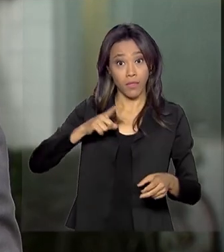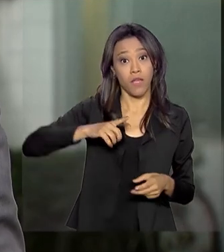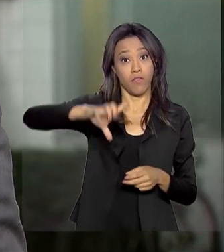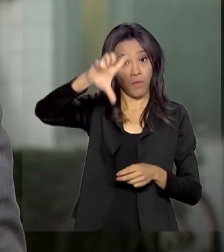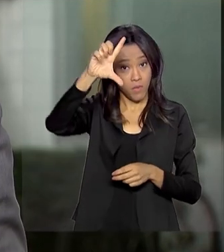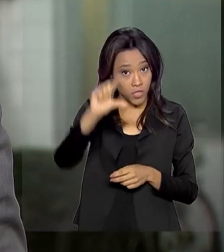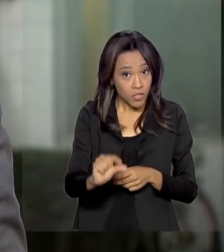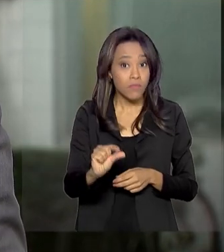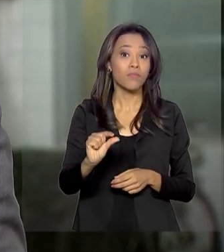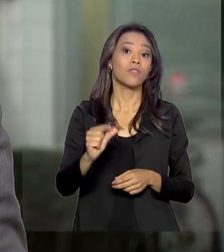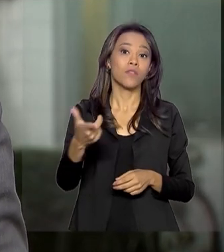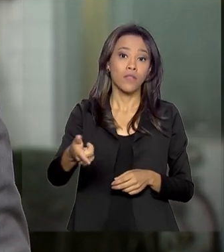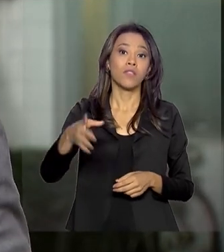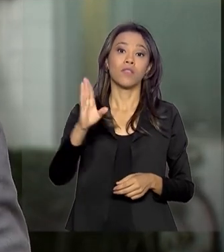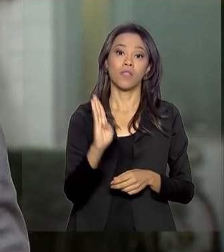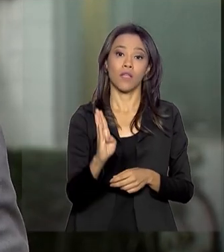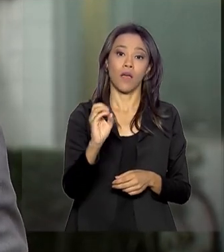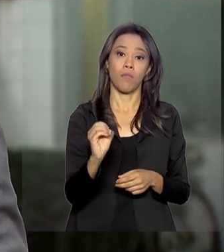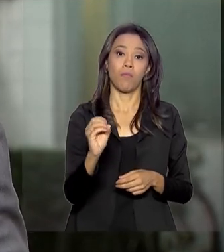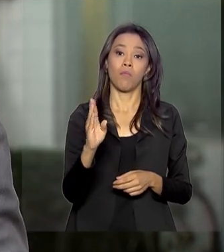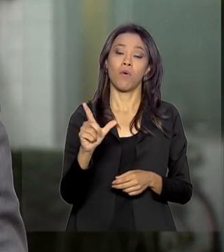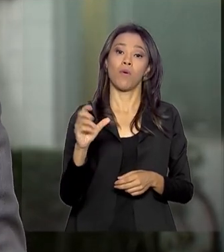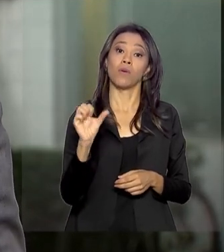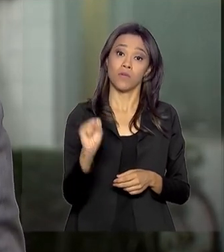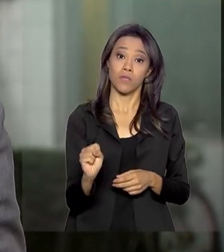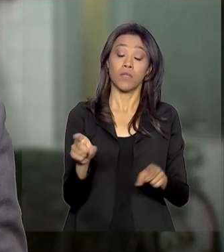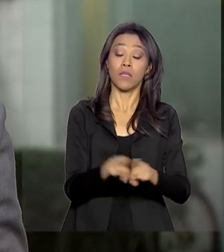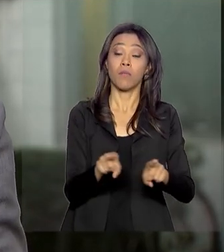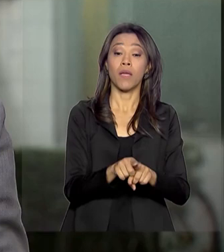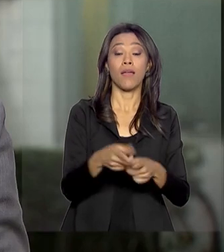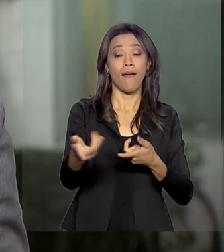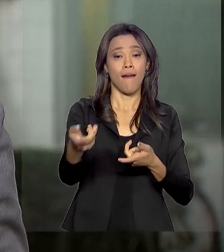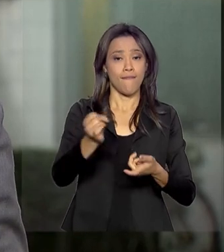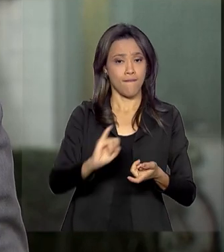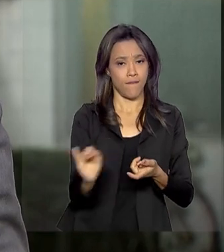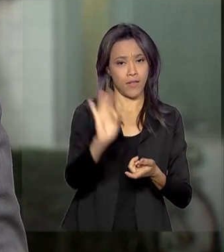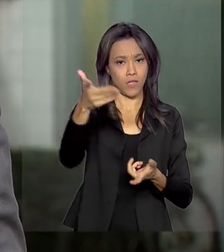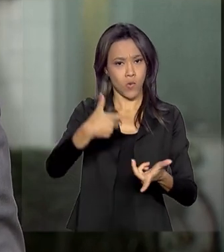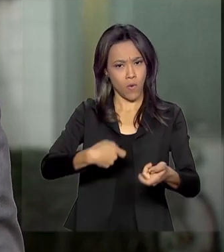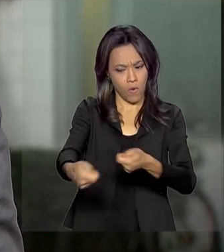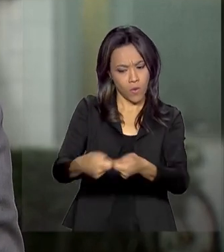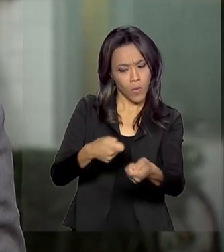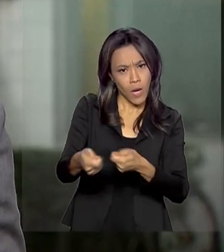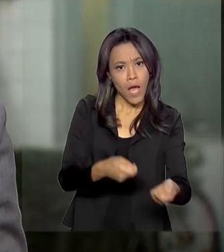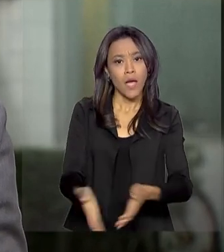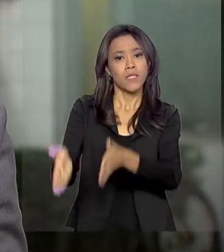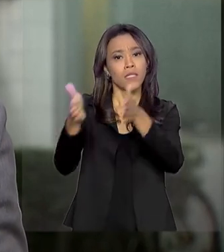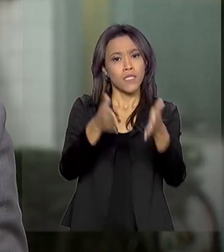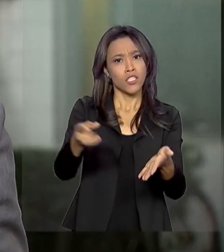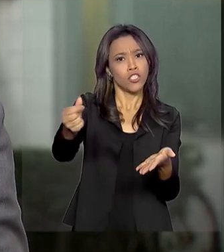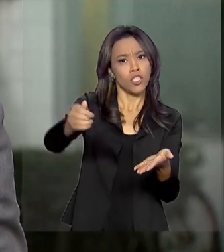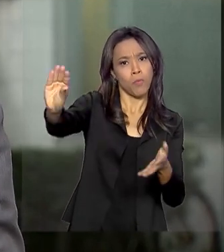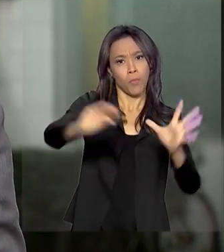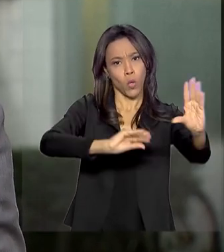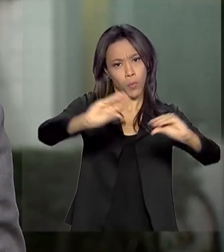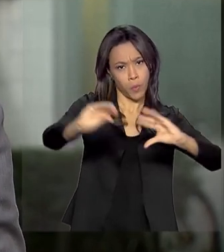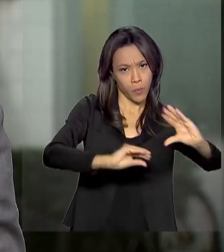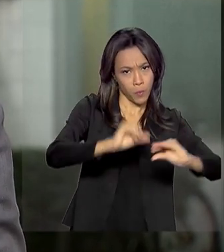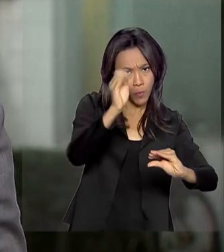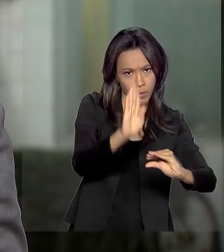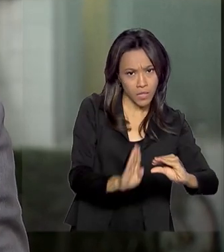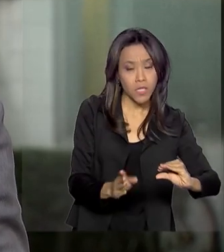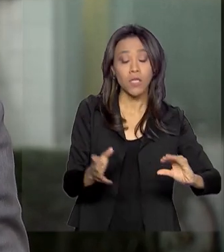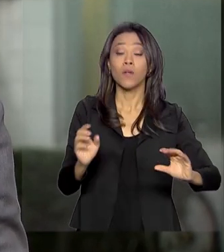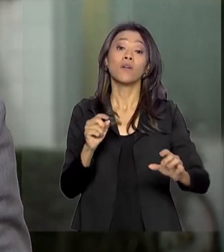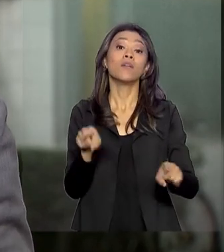chegou ao menor patamar histórico. A inflação está controlada, investimentos começam a ser retomados, dando fôlego a